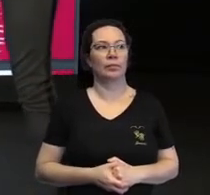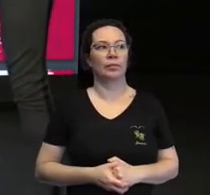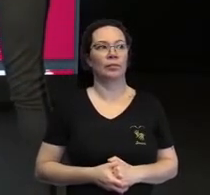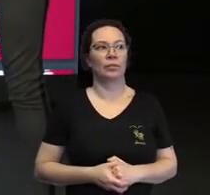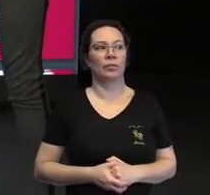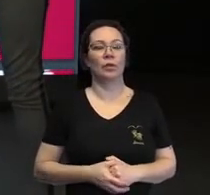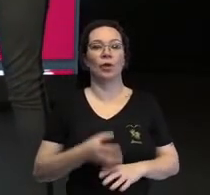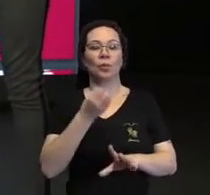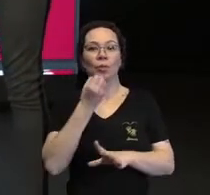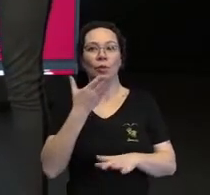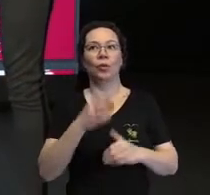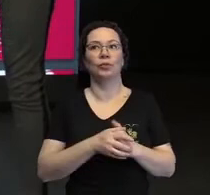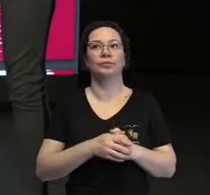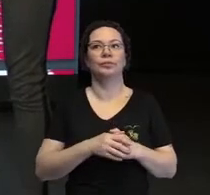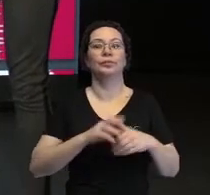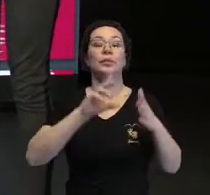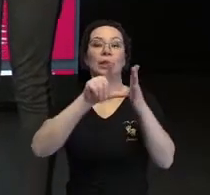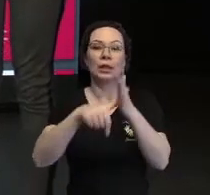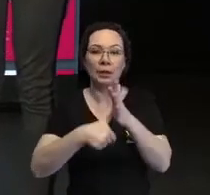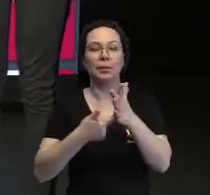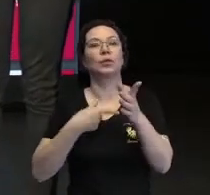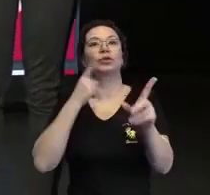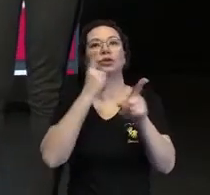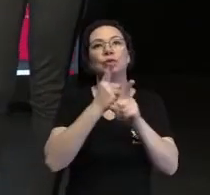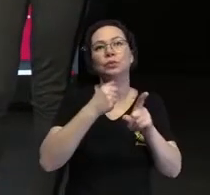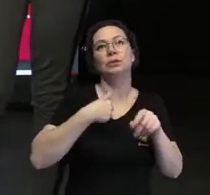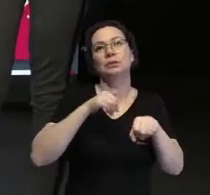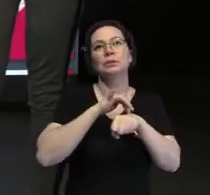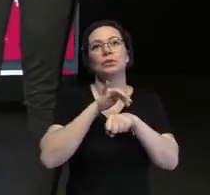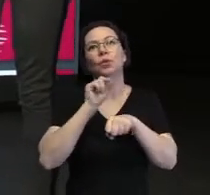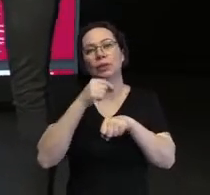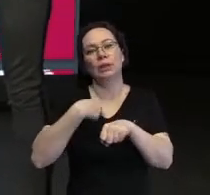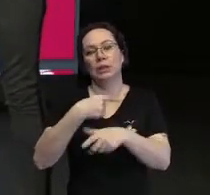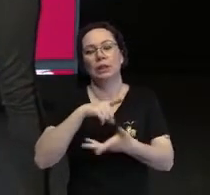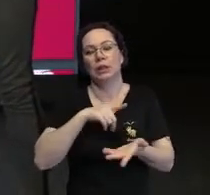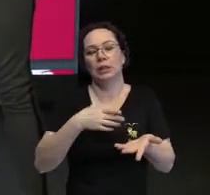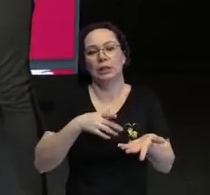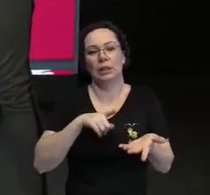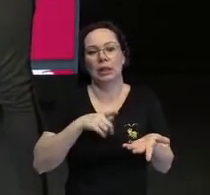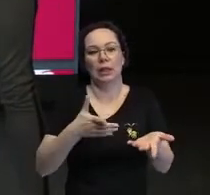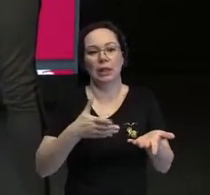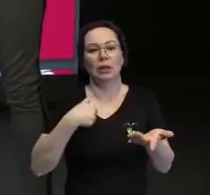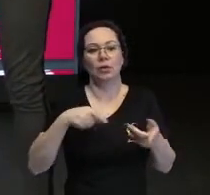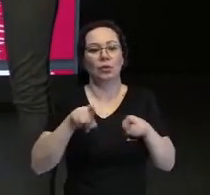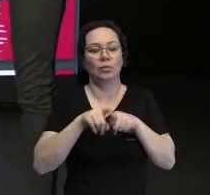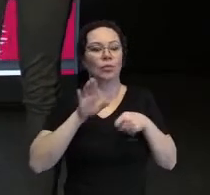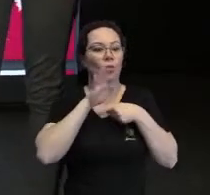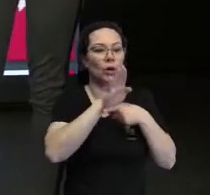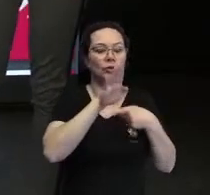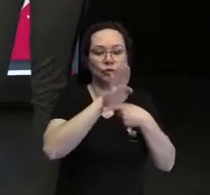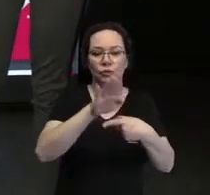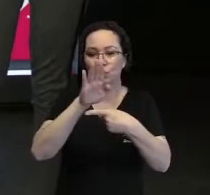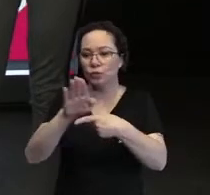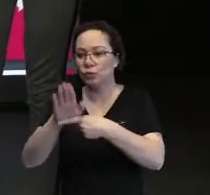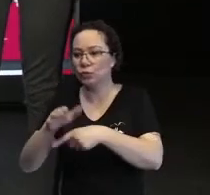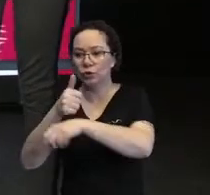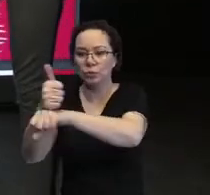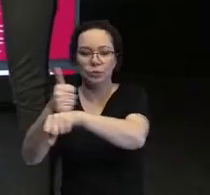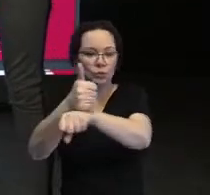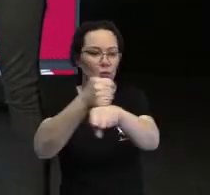Bom, após ser diagnosticada, eu tive muita ajuda multiprofissional.